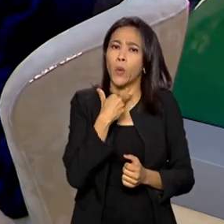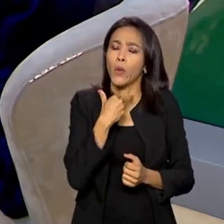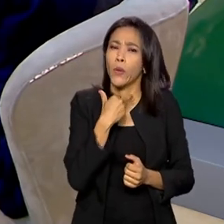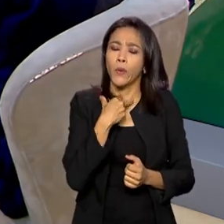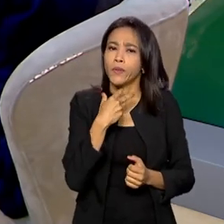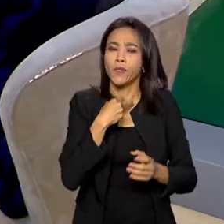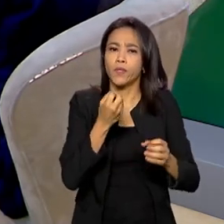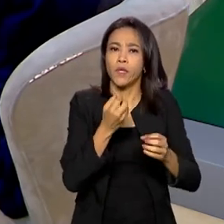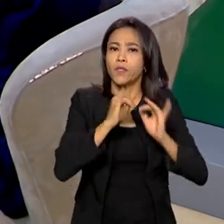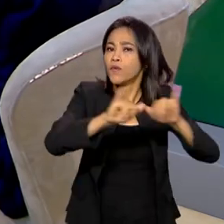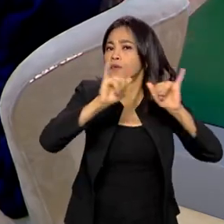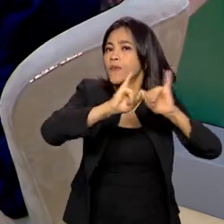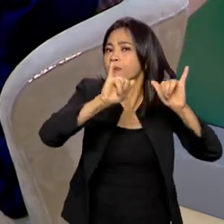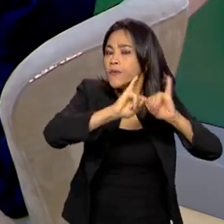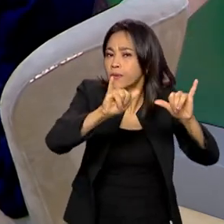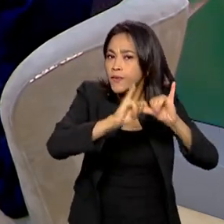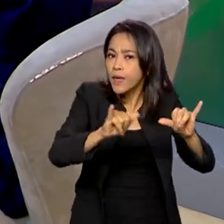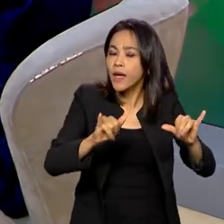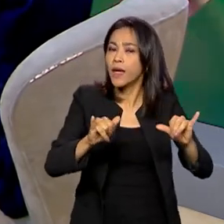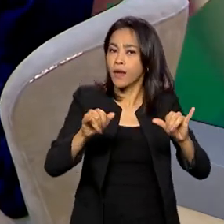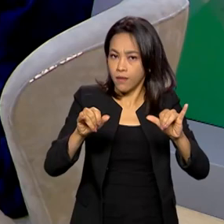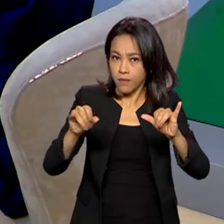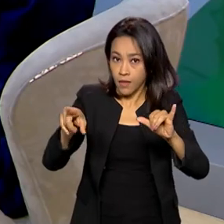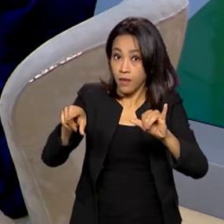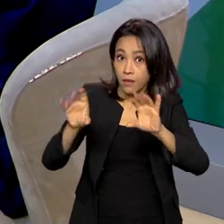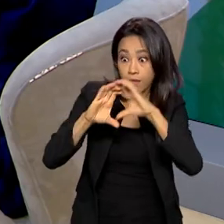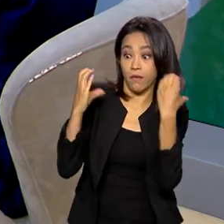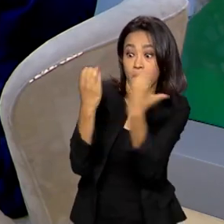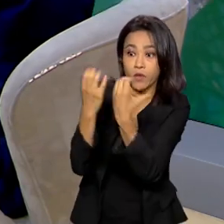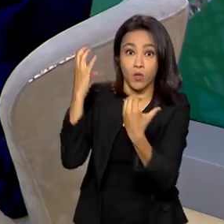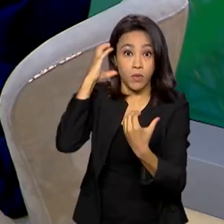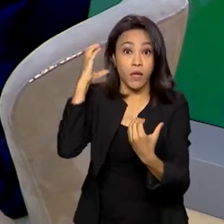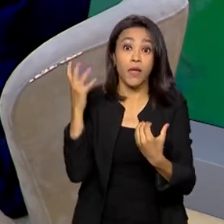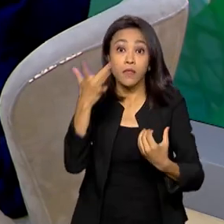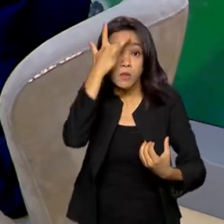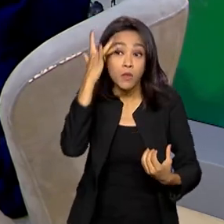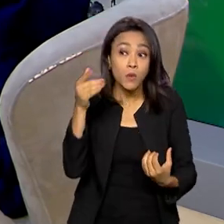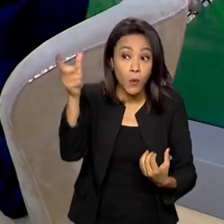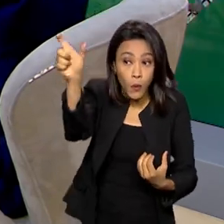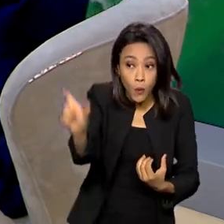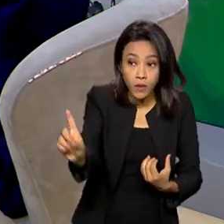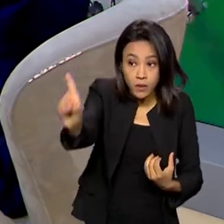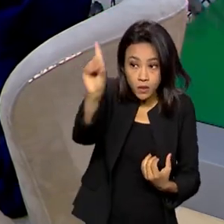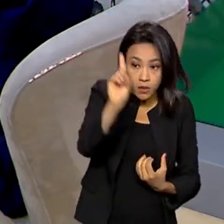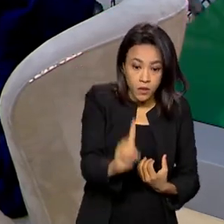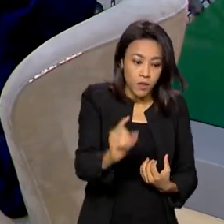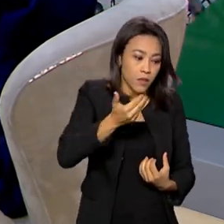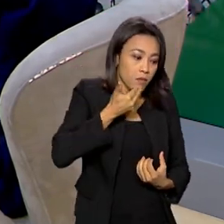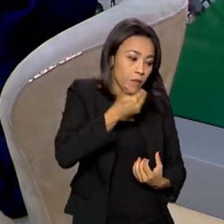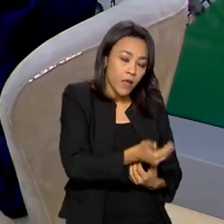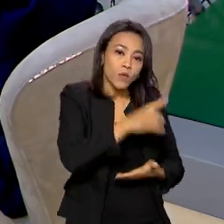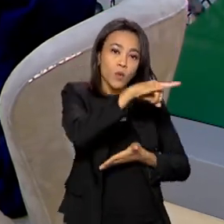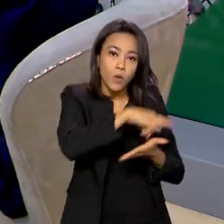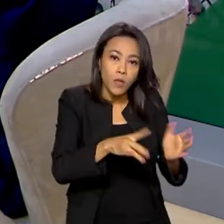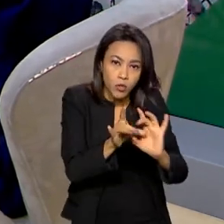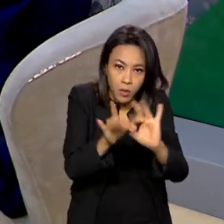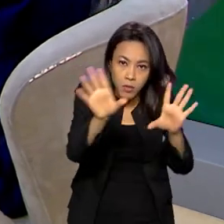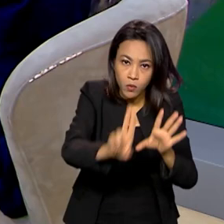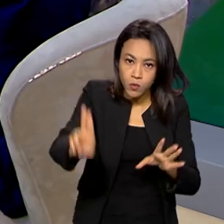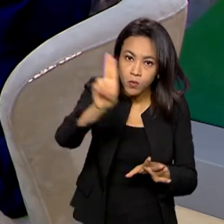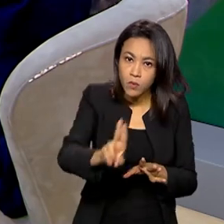importante para que as pessoas interessadas em solicitar uma concessão de rádio comunitária